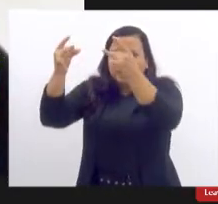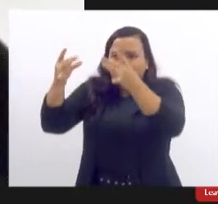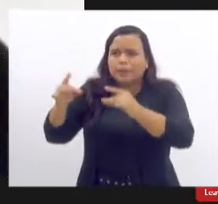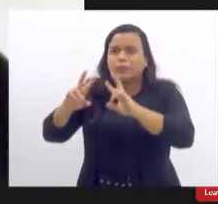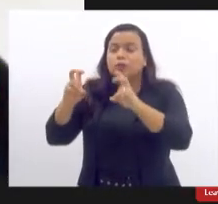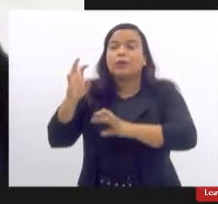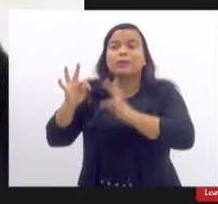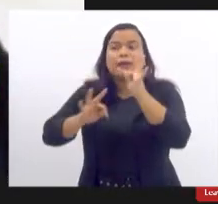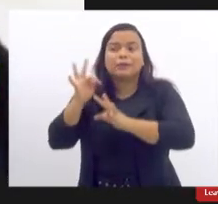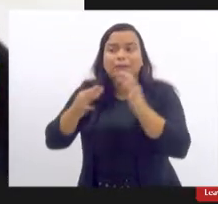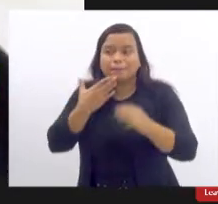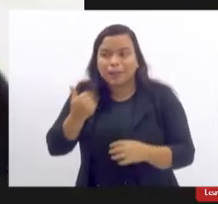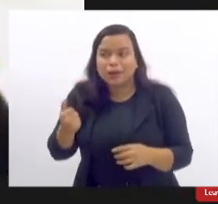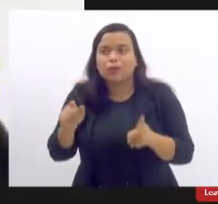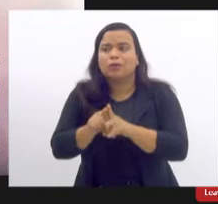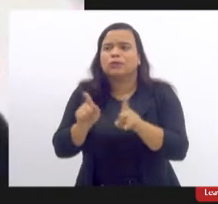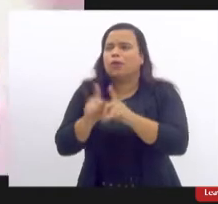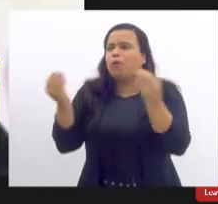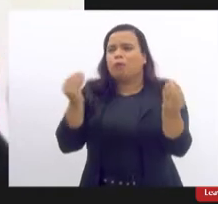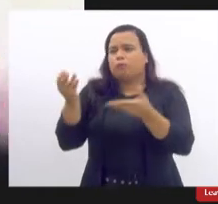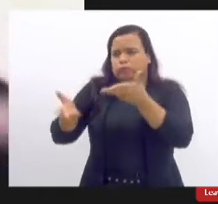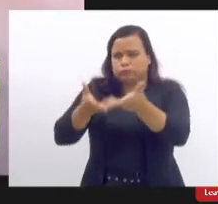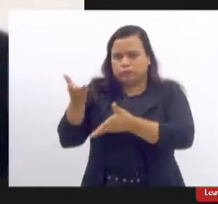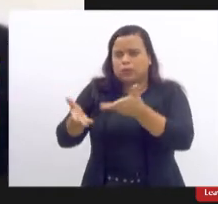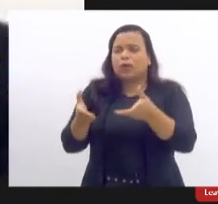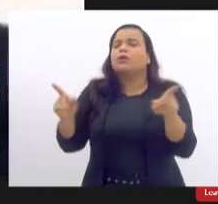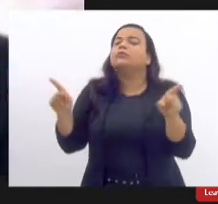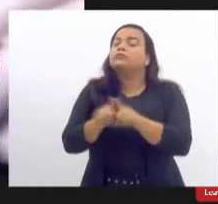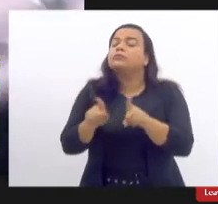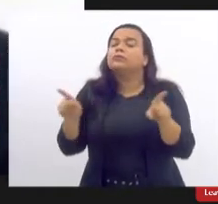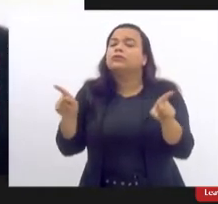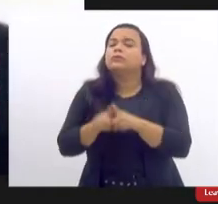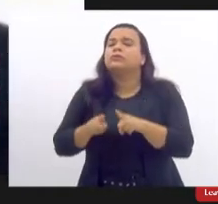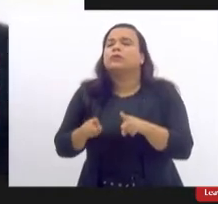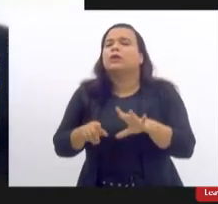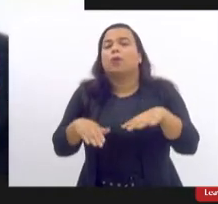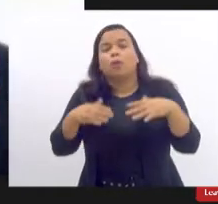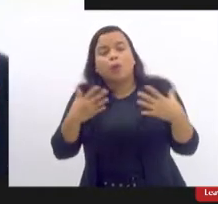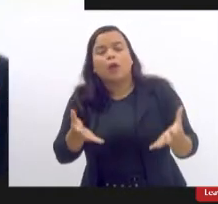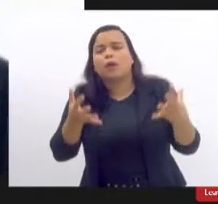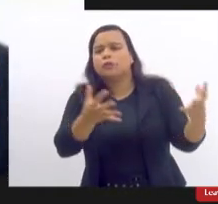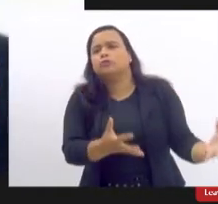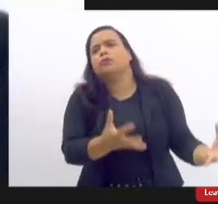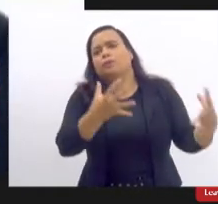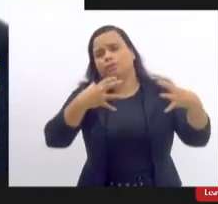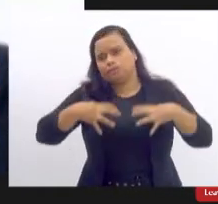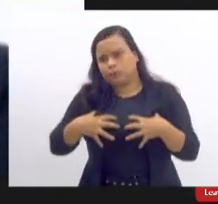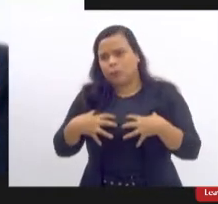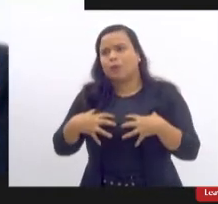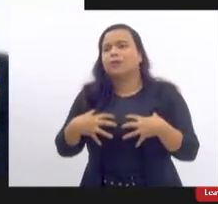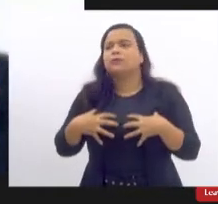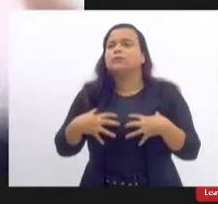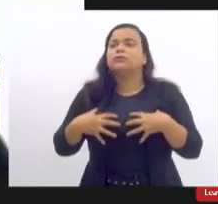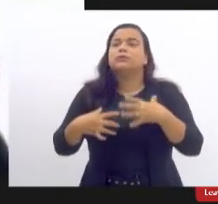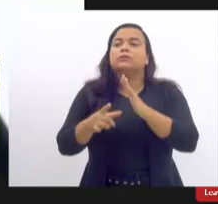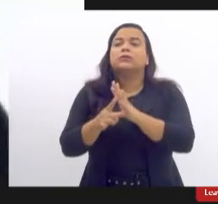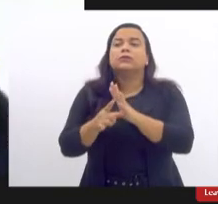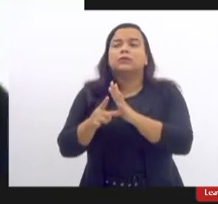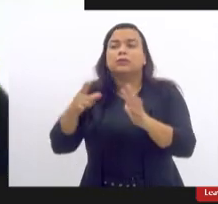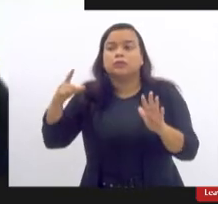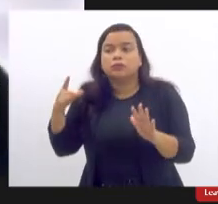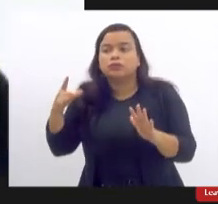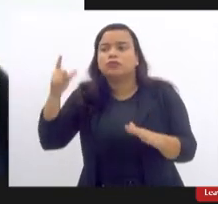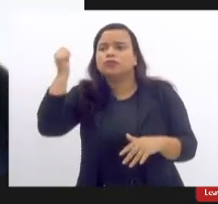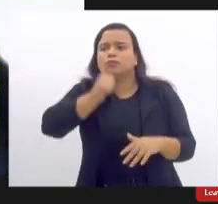tratamento e sobre a condução como quando é colocado o implante previamente a